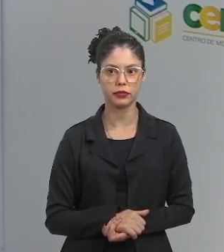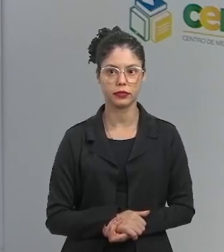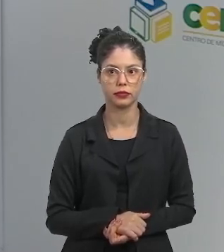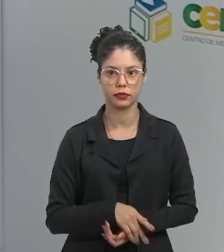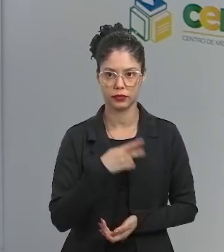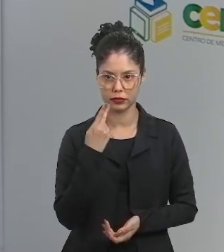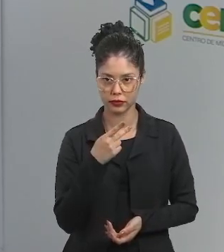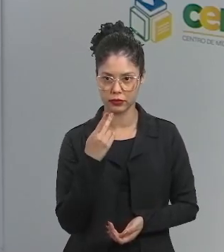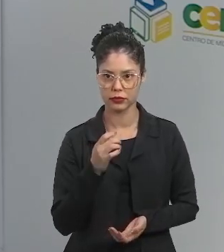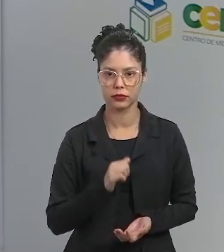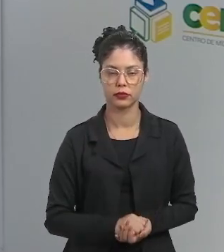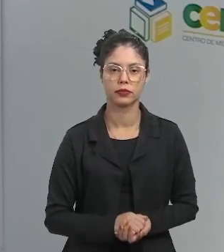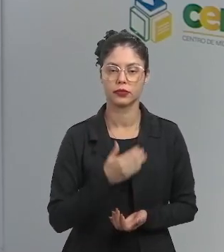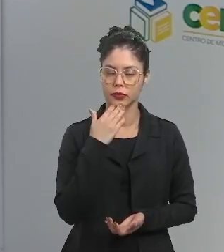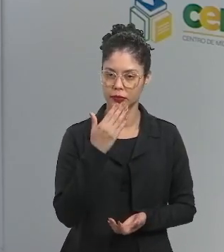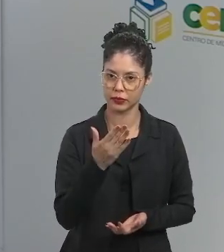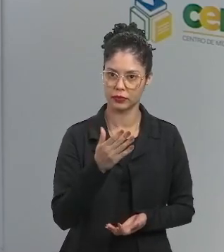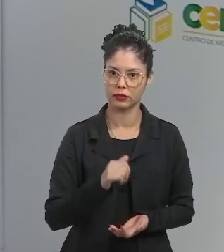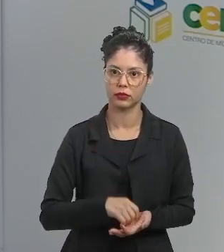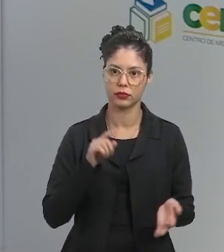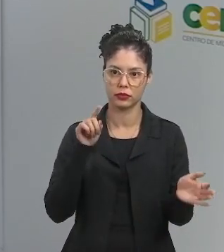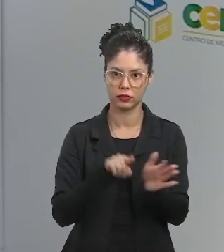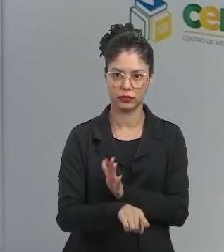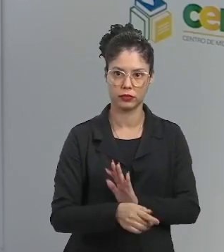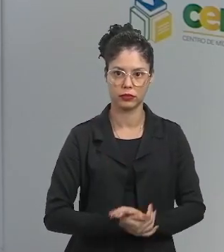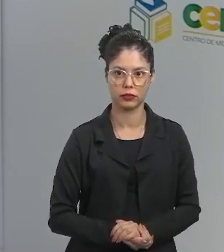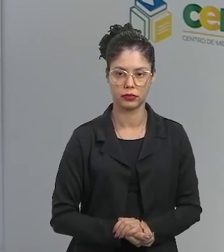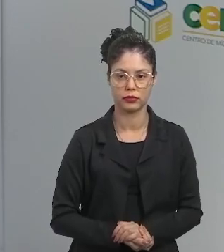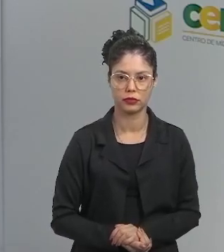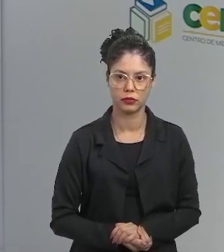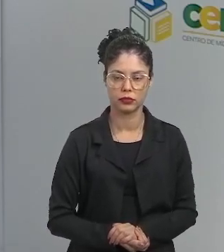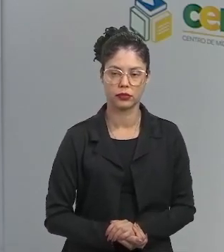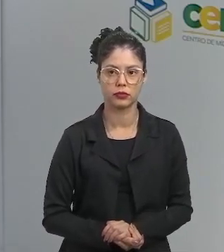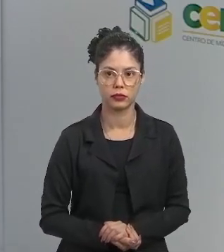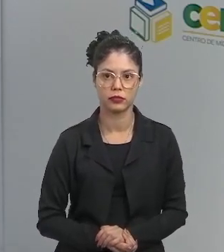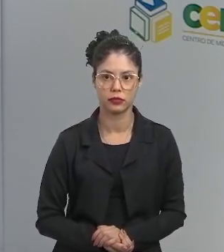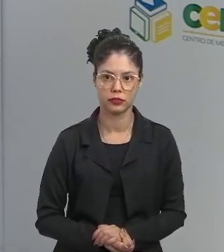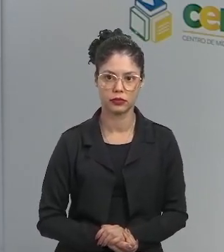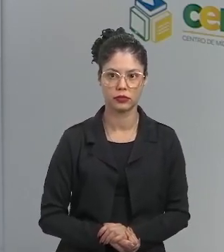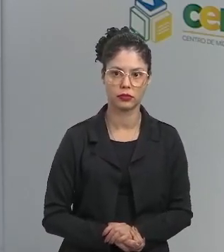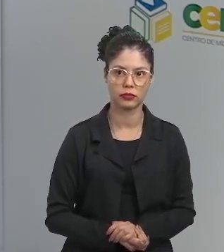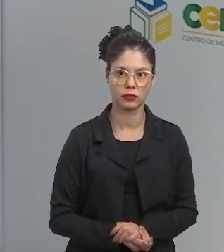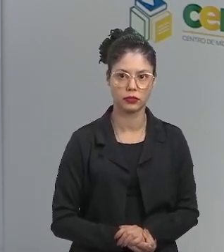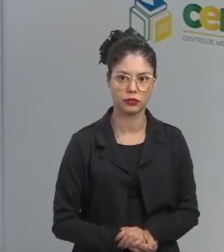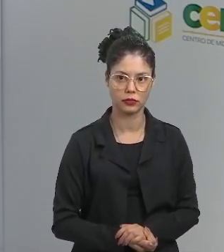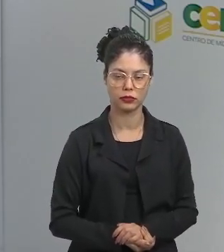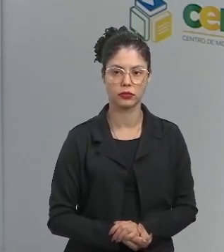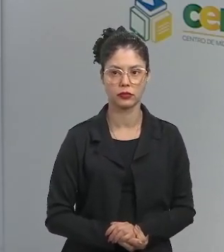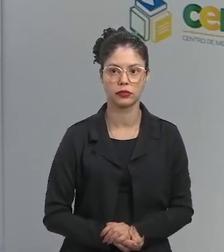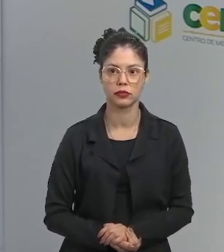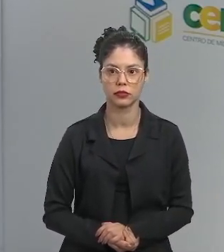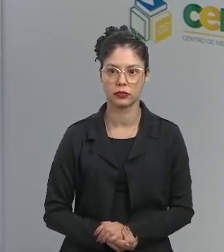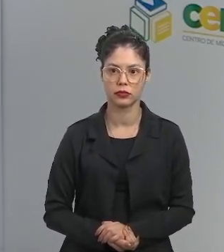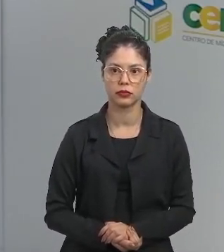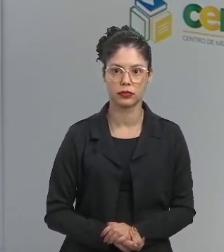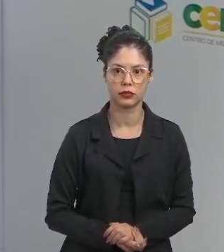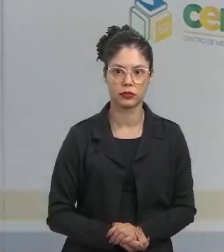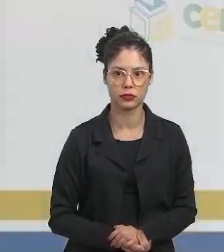e muito pedido nas questões de anem. Vamos ver o que tem aqui para nós. Olha só.